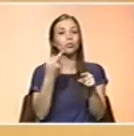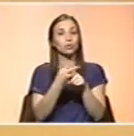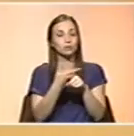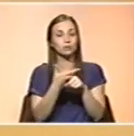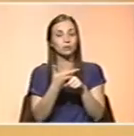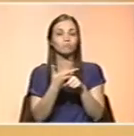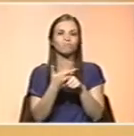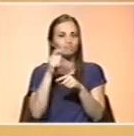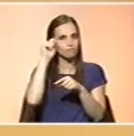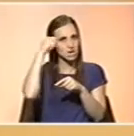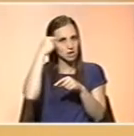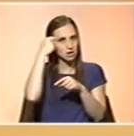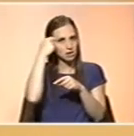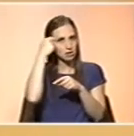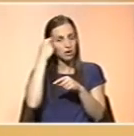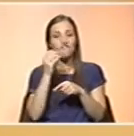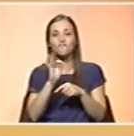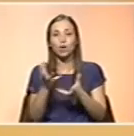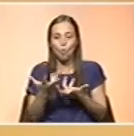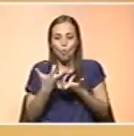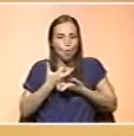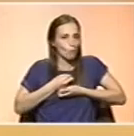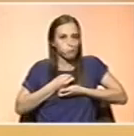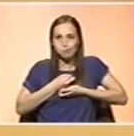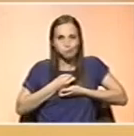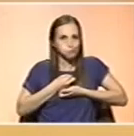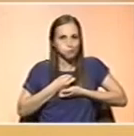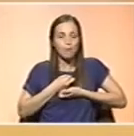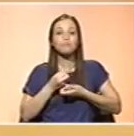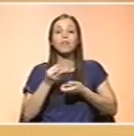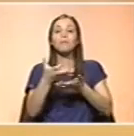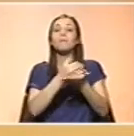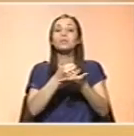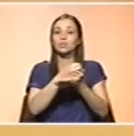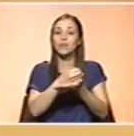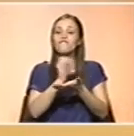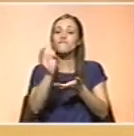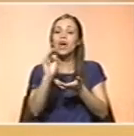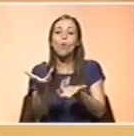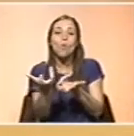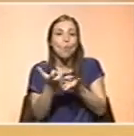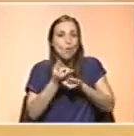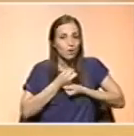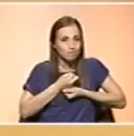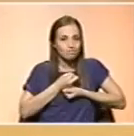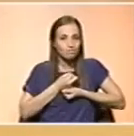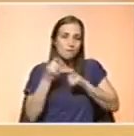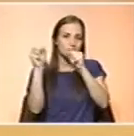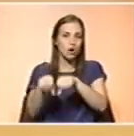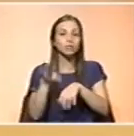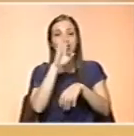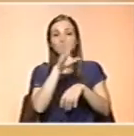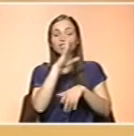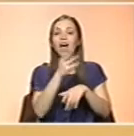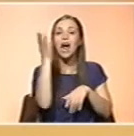maneira marcada a absorção do ferro. Todo o ferro de origem vegetal tem uma menor biodisponibilidade que o ferro de origem animal. E,